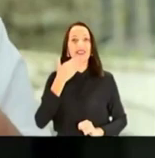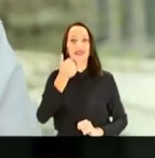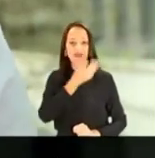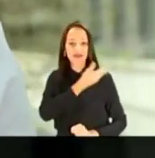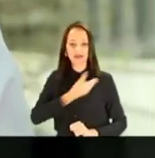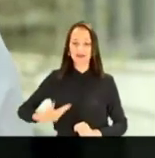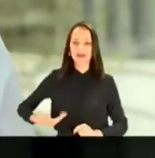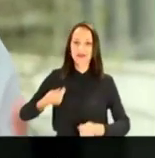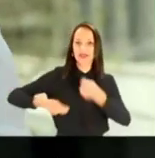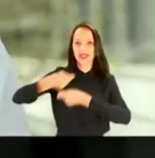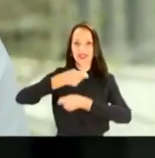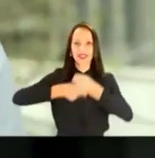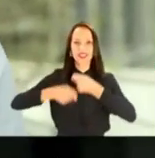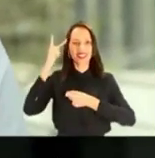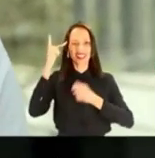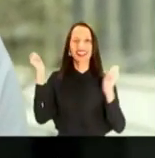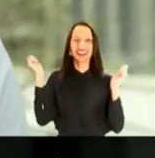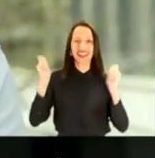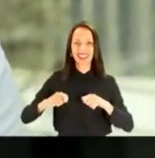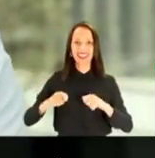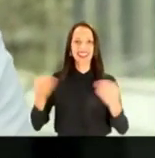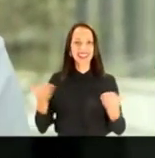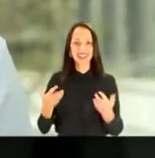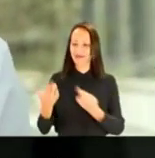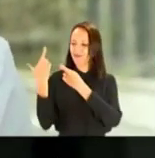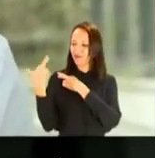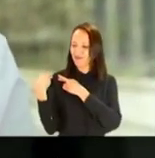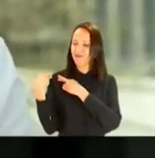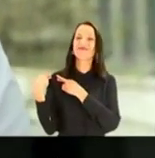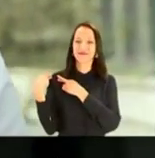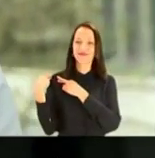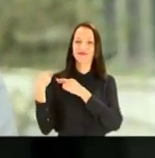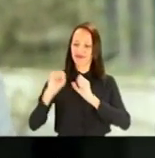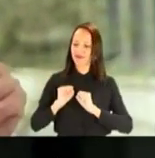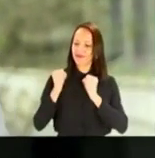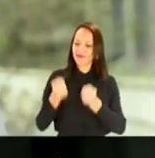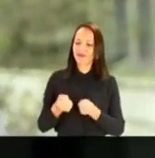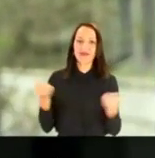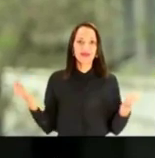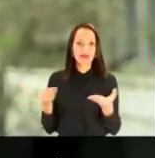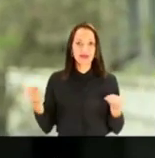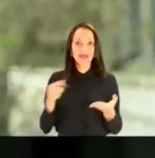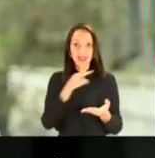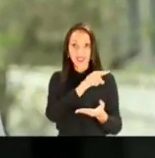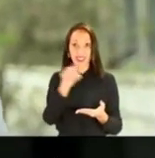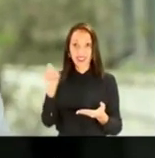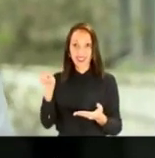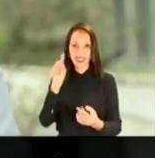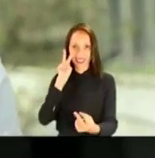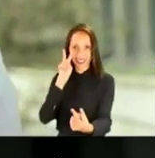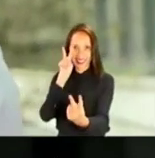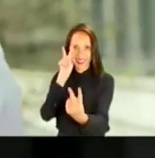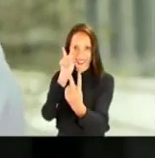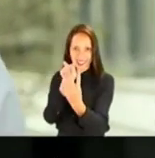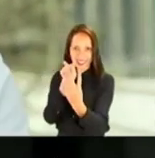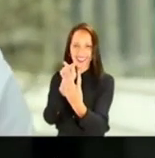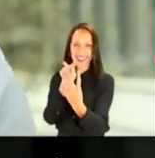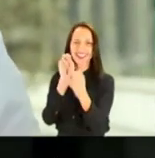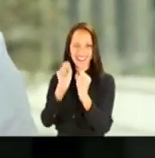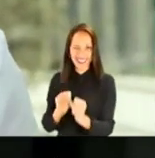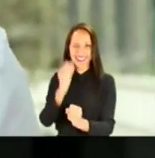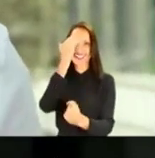melhor governo que São Paulo pode ter. Esse é um compromisso que eu reafirmo agora com você, olhando no seu olho.